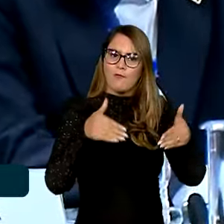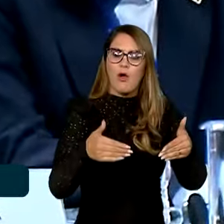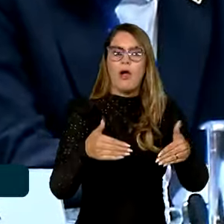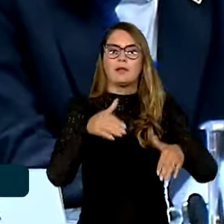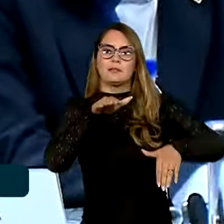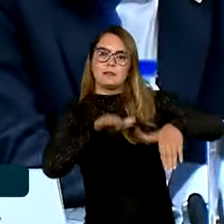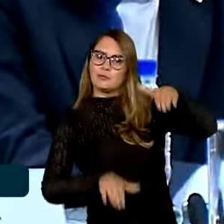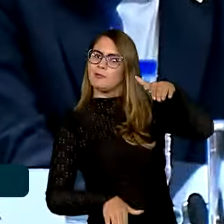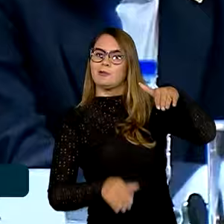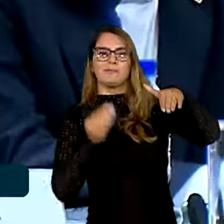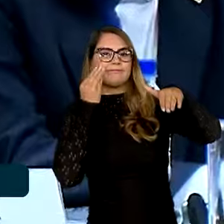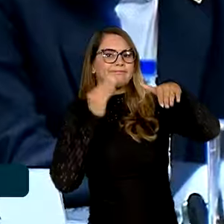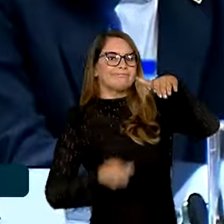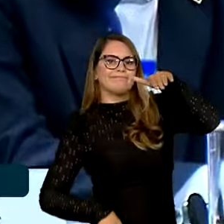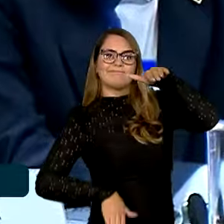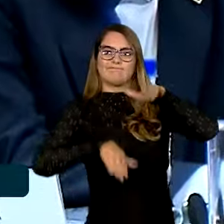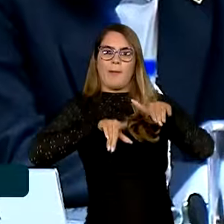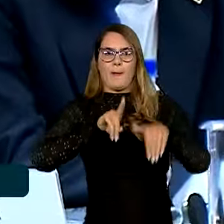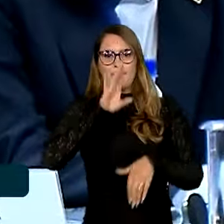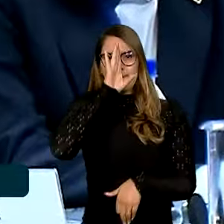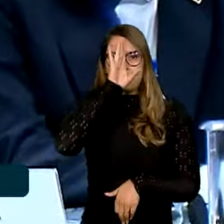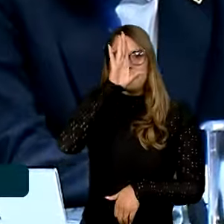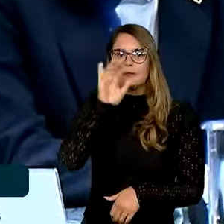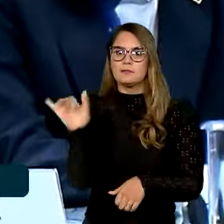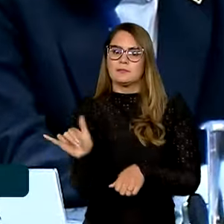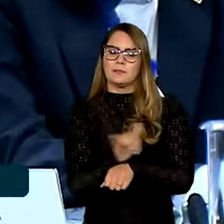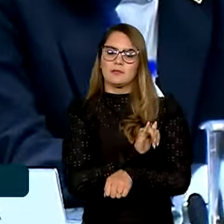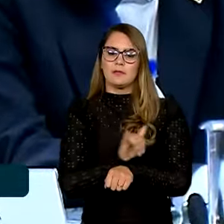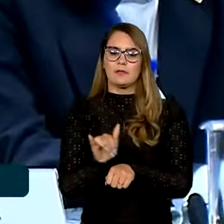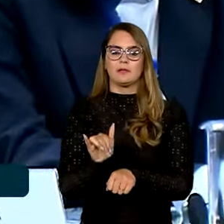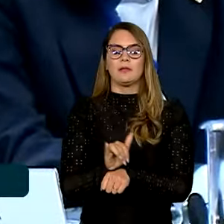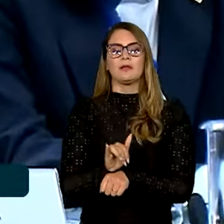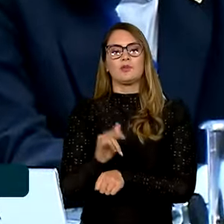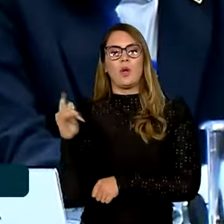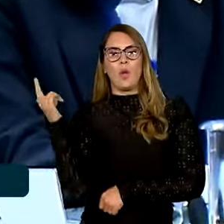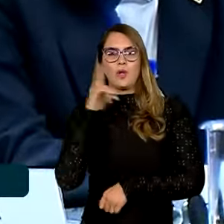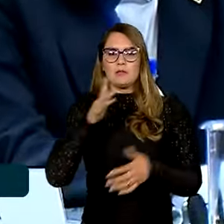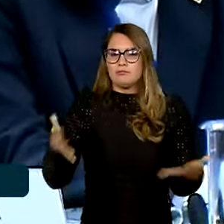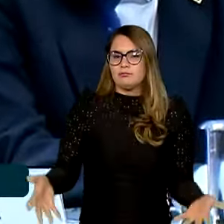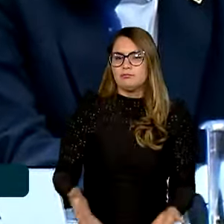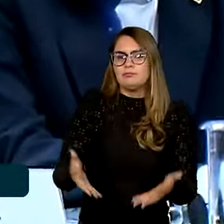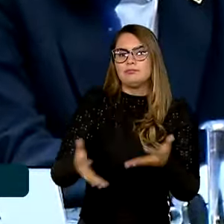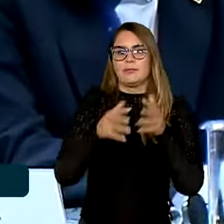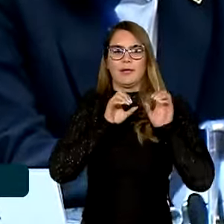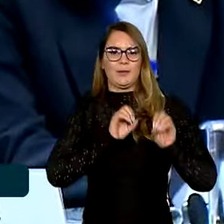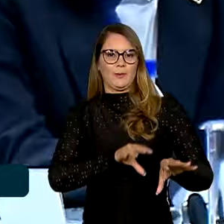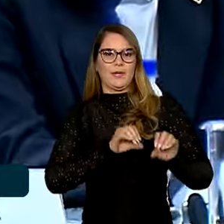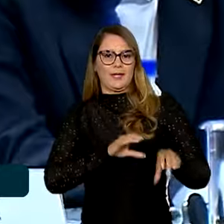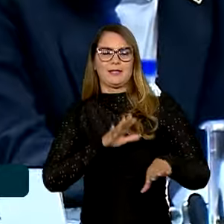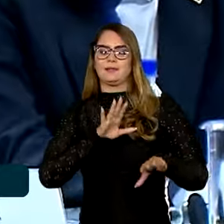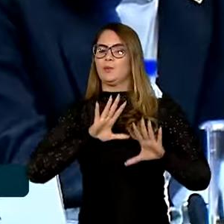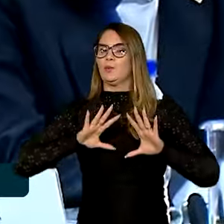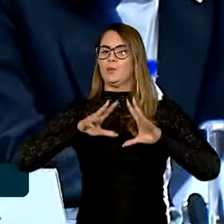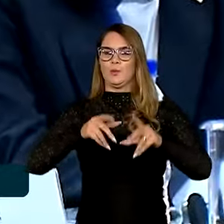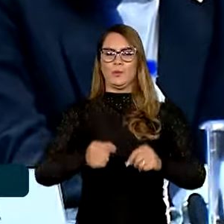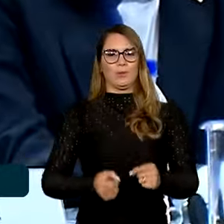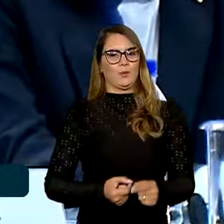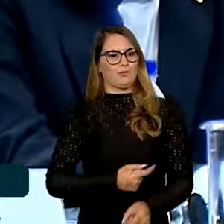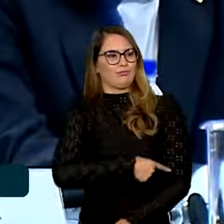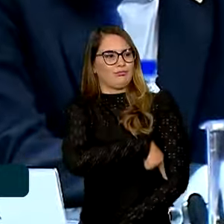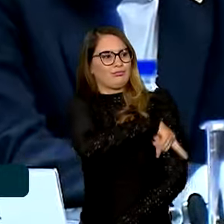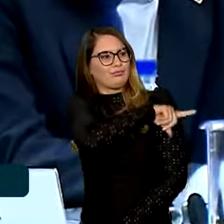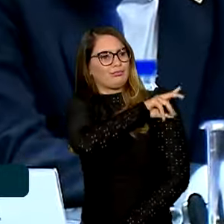desigualdades como uma das principais estratégias para impulsionar a educação em todos os níveis.